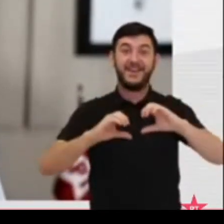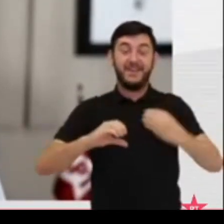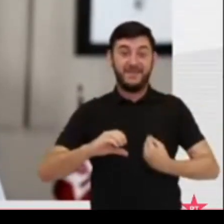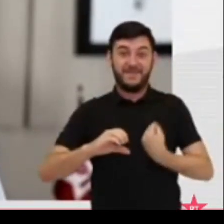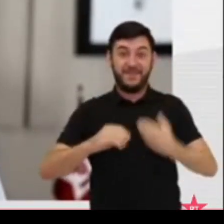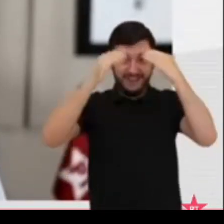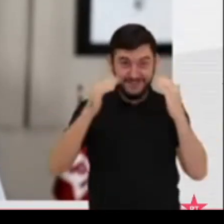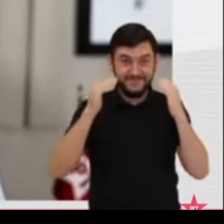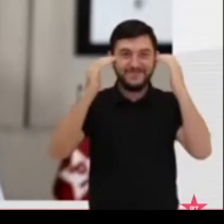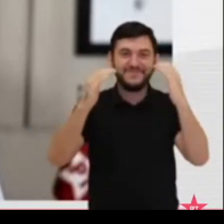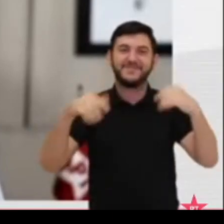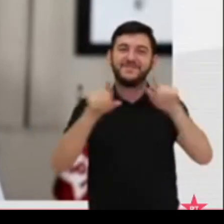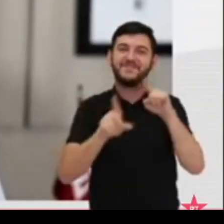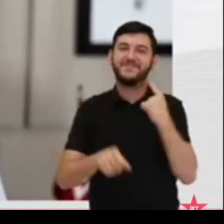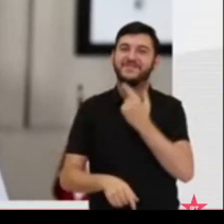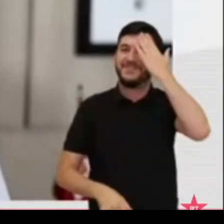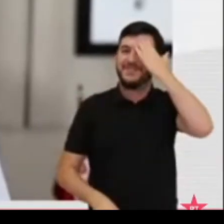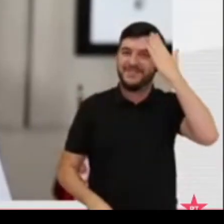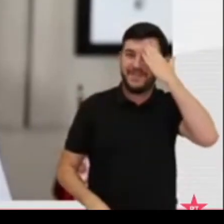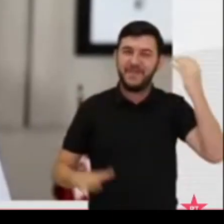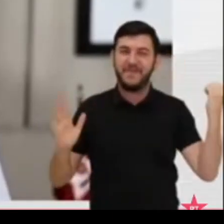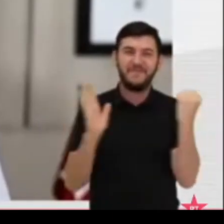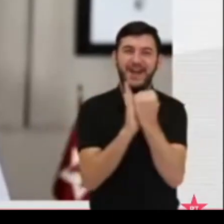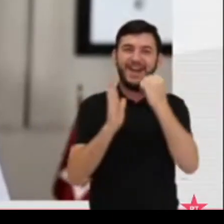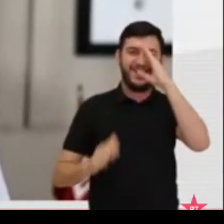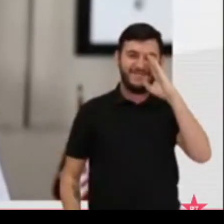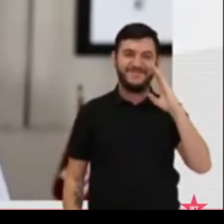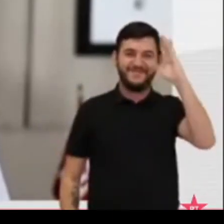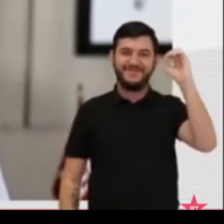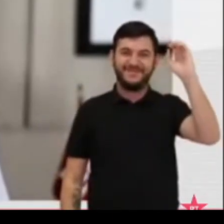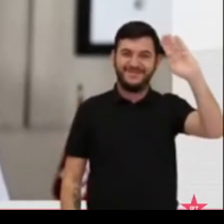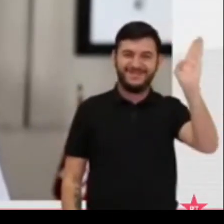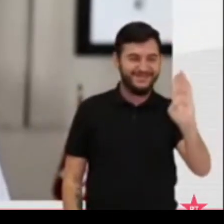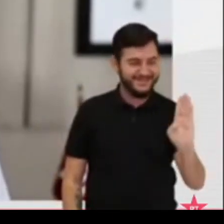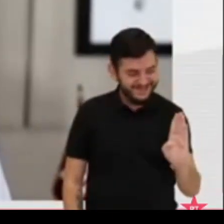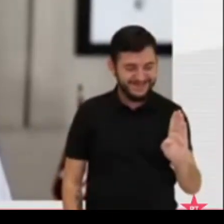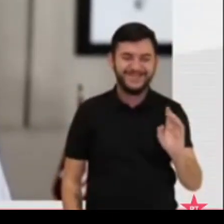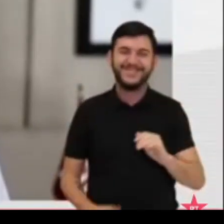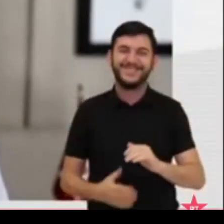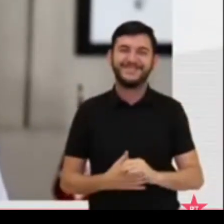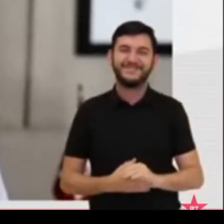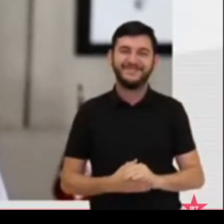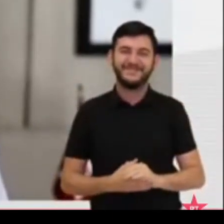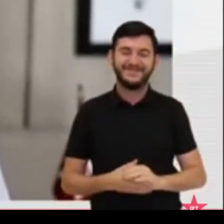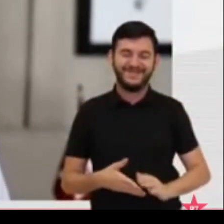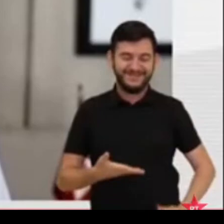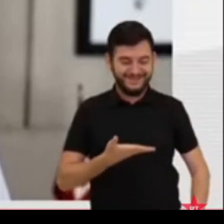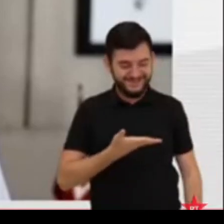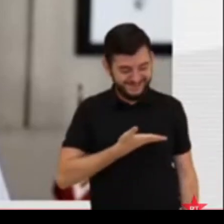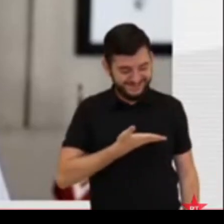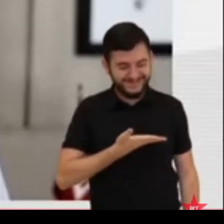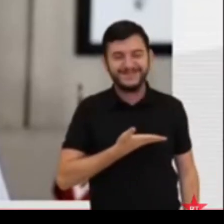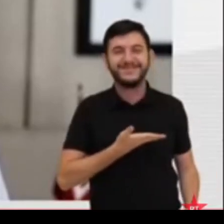foram marca desse país. Querido companheiro Jean Wyllys,